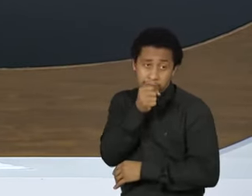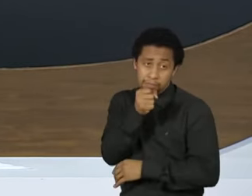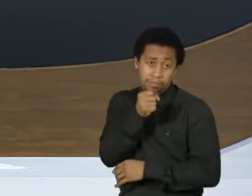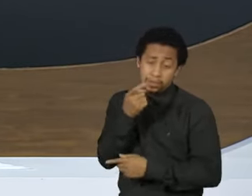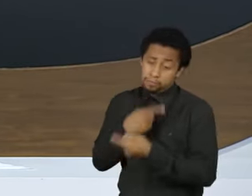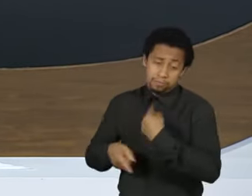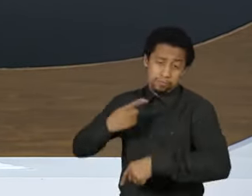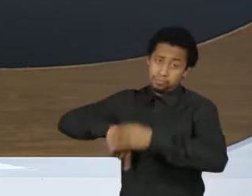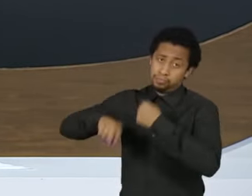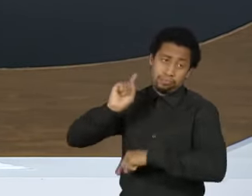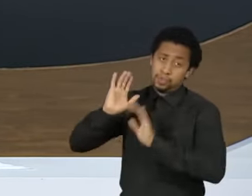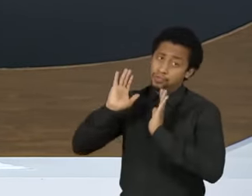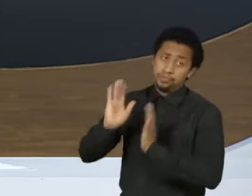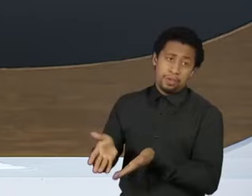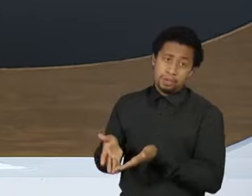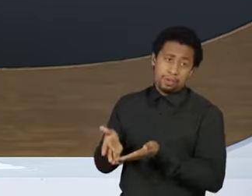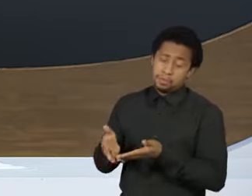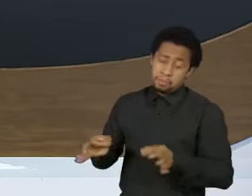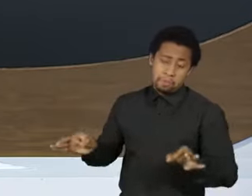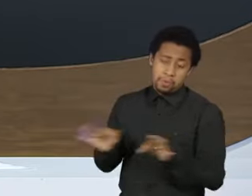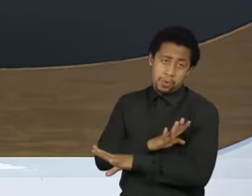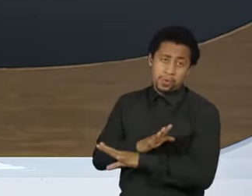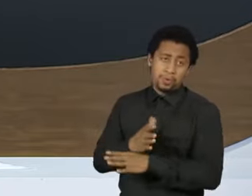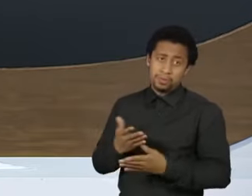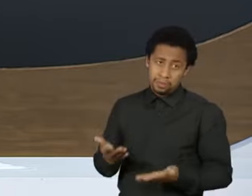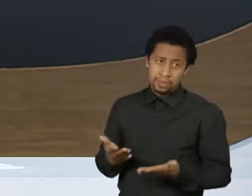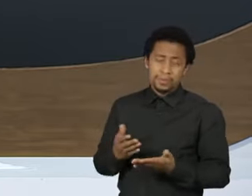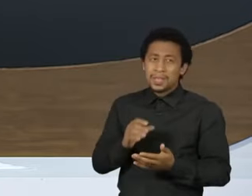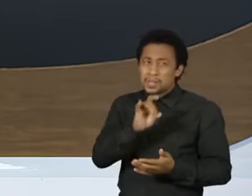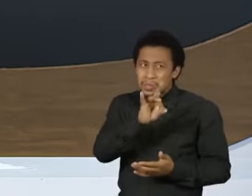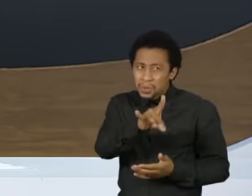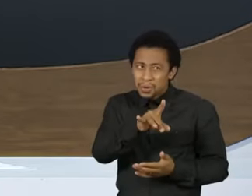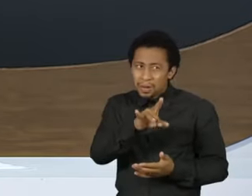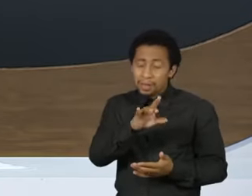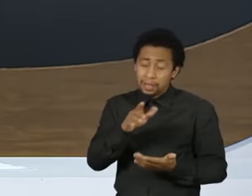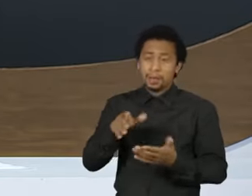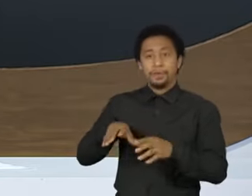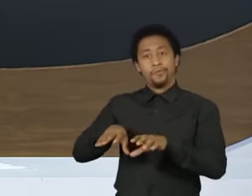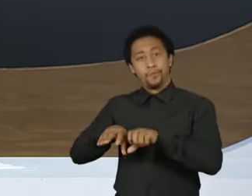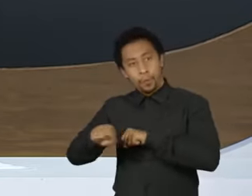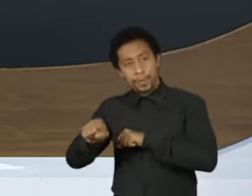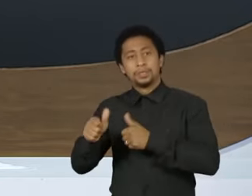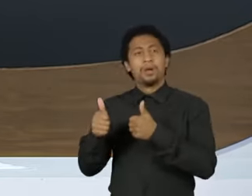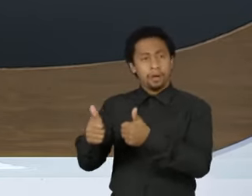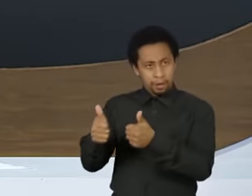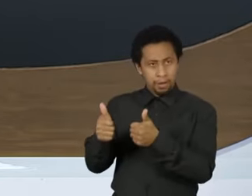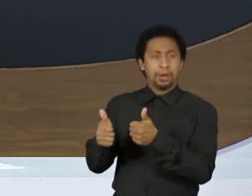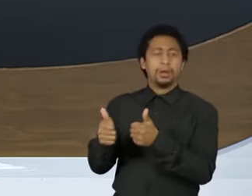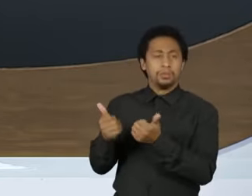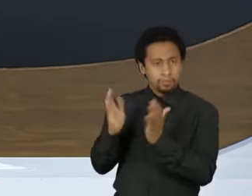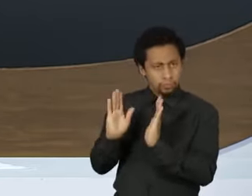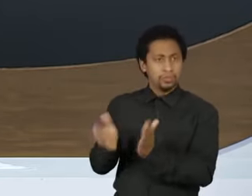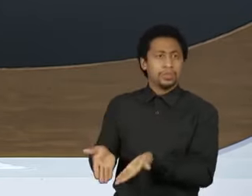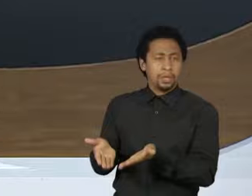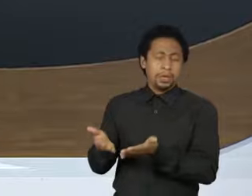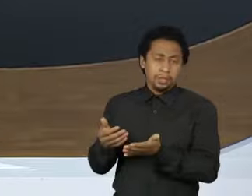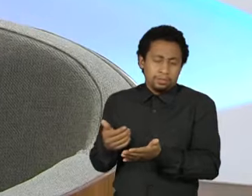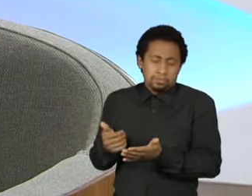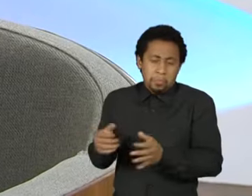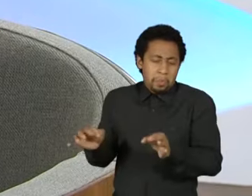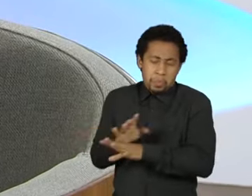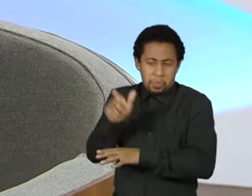mostra que precisa mais do que isso e mais do que apostar, inclusive, informação que eu sei que ele tem, ou agora tem, ou acredito que ele está próximo?